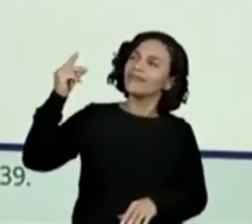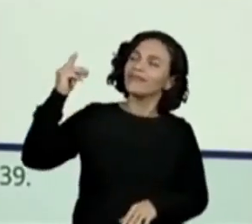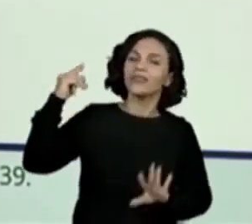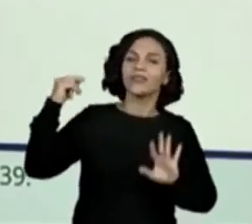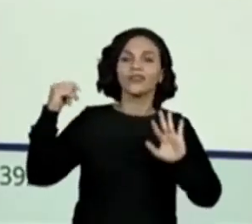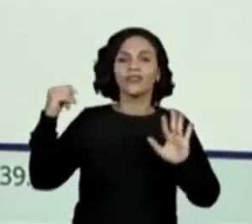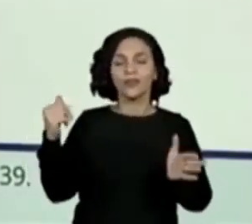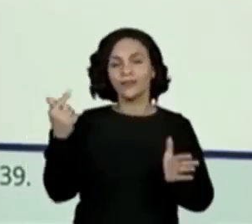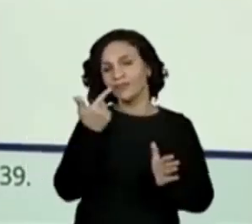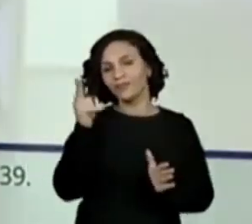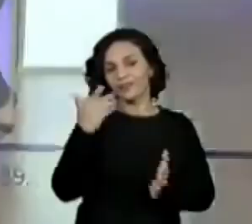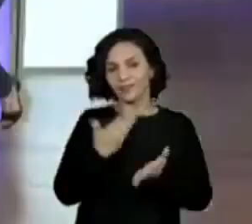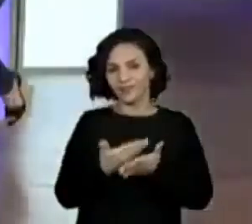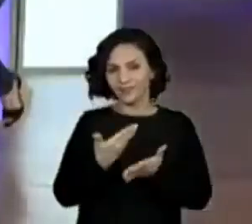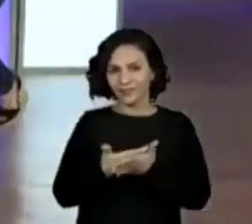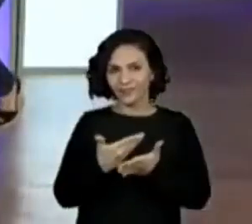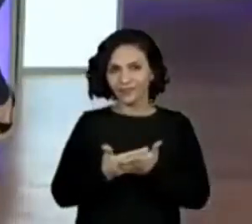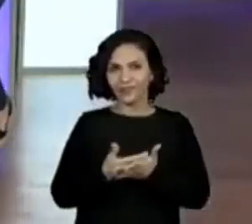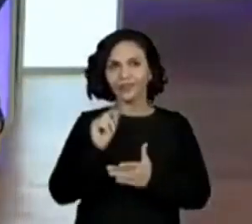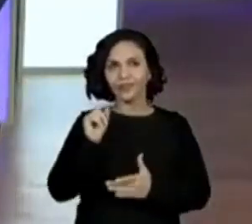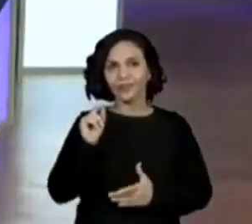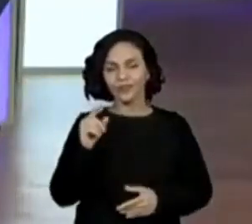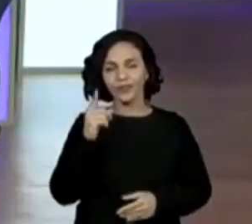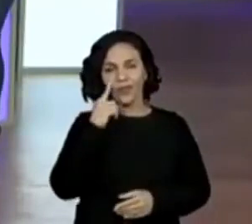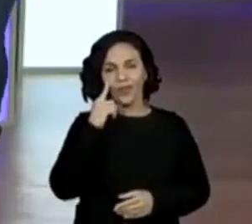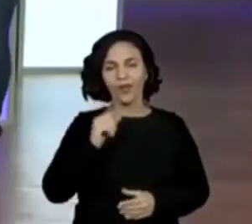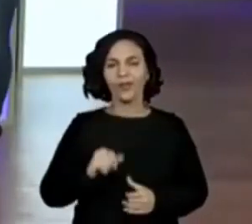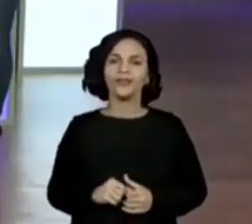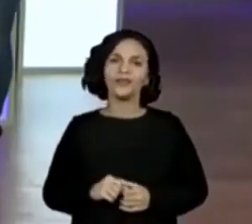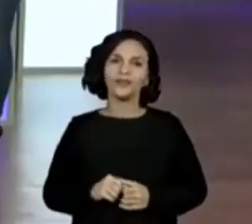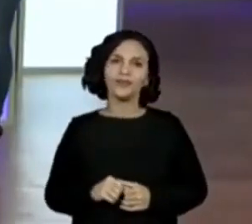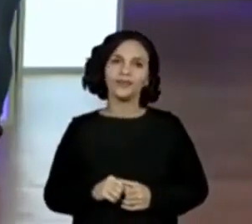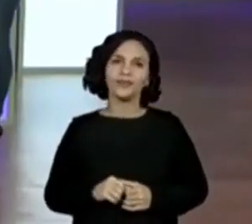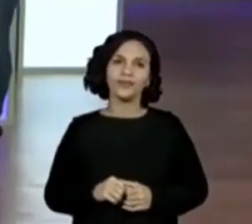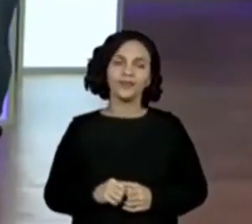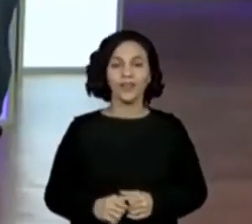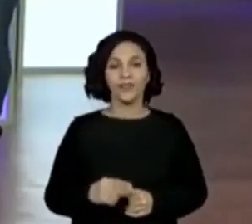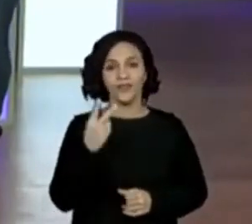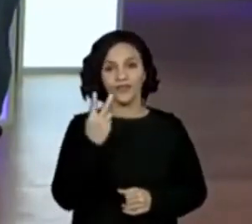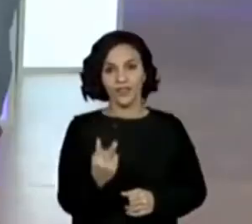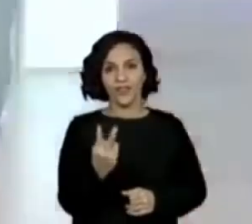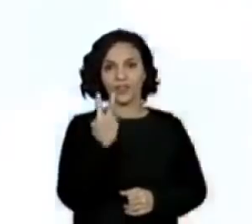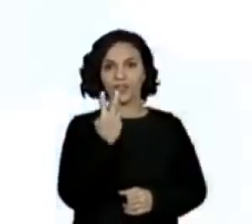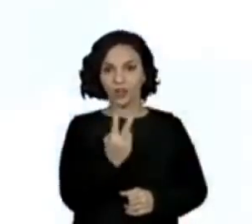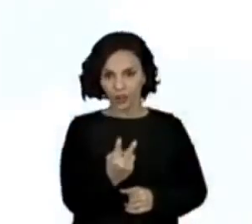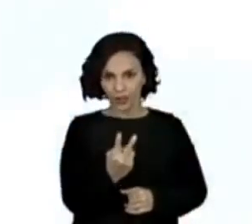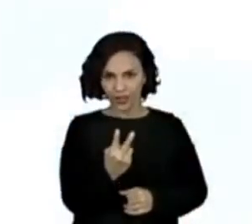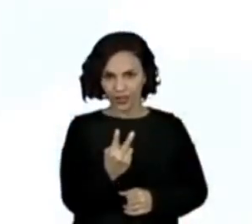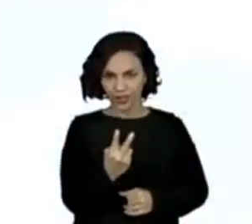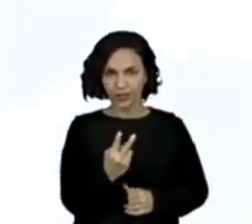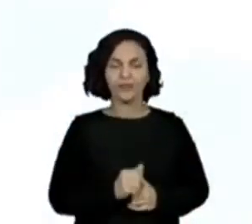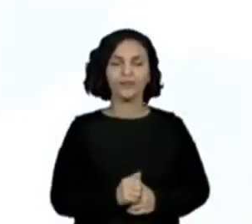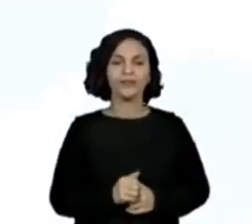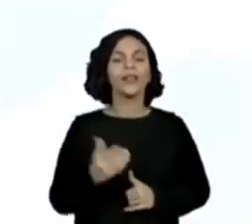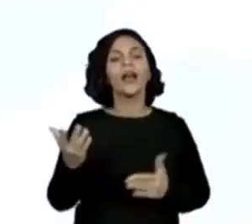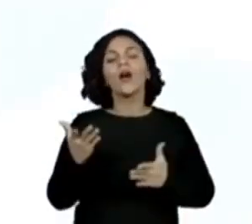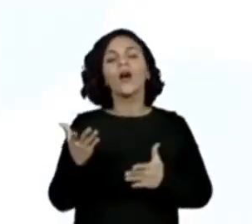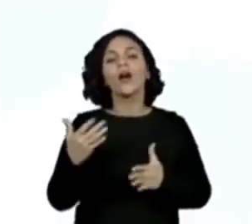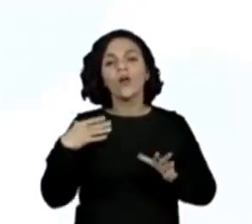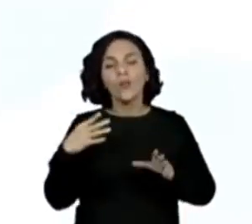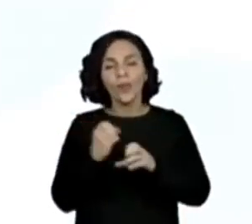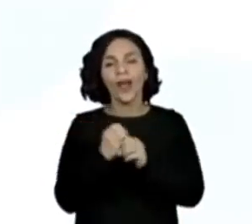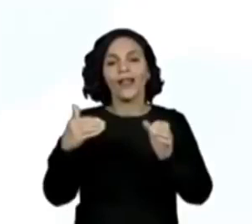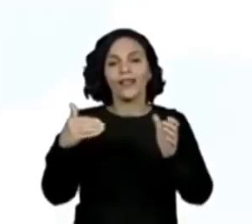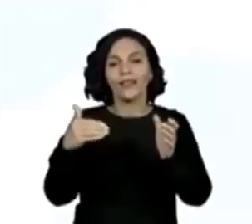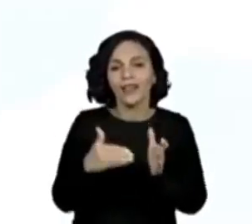em outra aula aí, que a gente coloca assim, ó. Vinte e dois centímetros. Vamos contar até